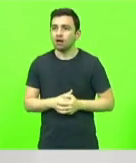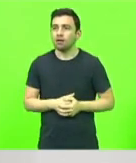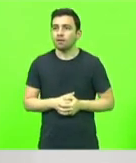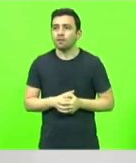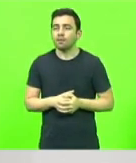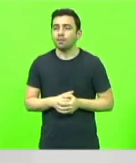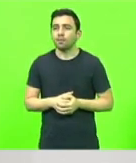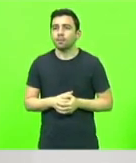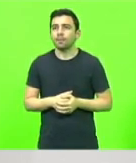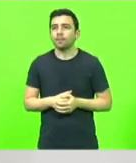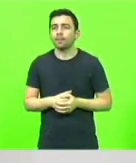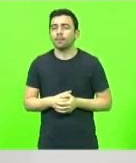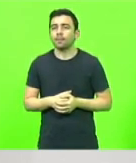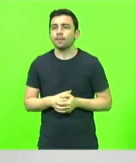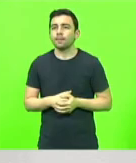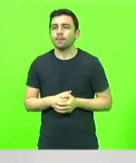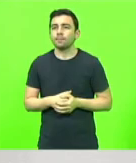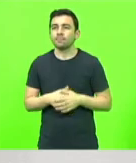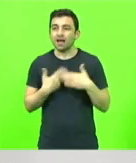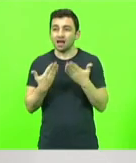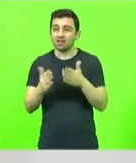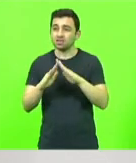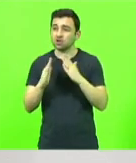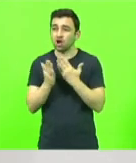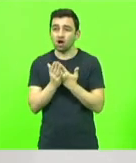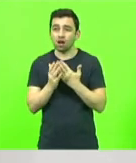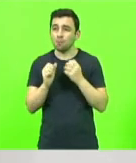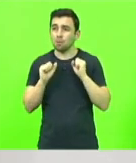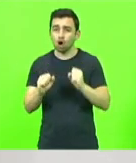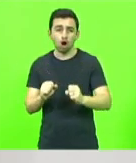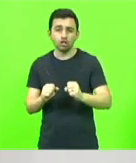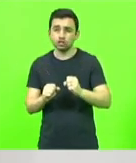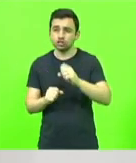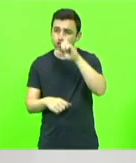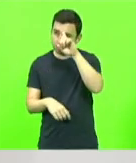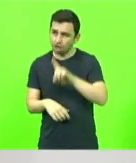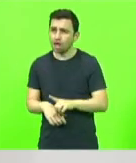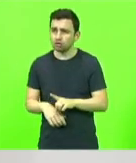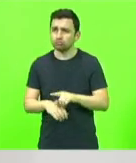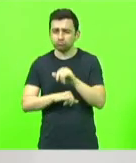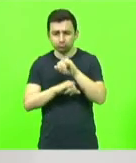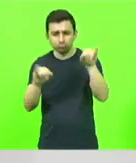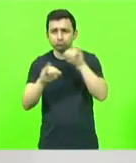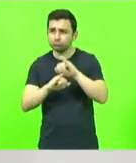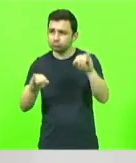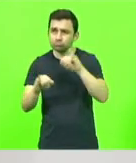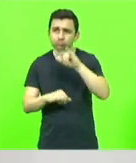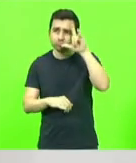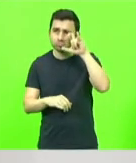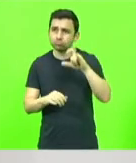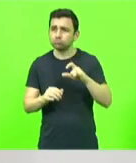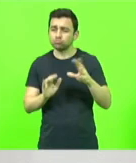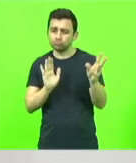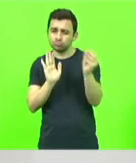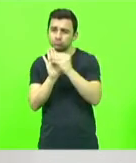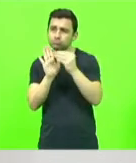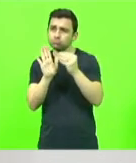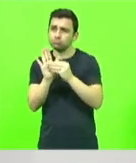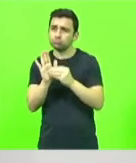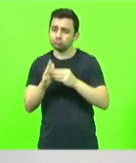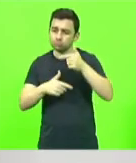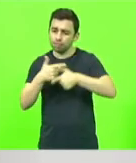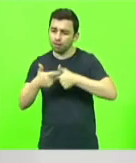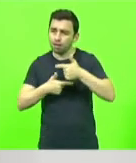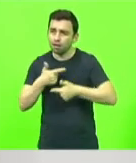Essa escola tem o direito de usar o seu Instagram para postar sobre suas atividades,